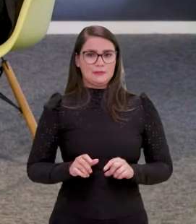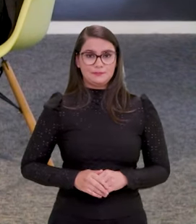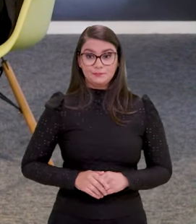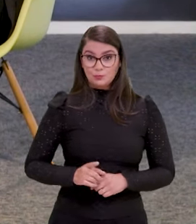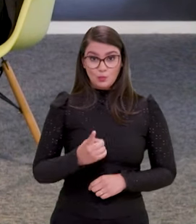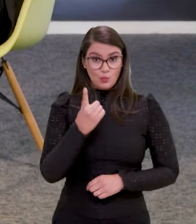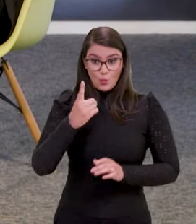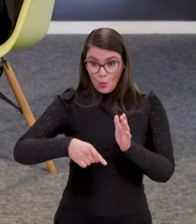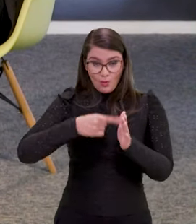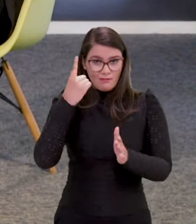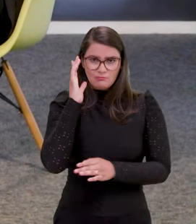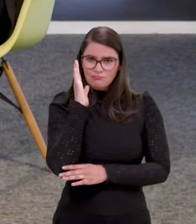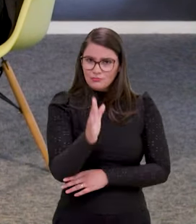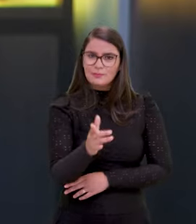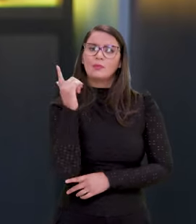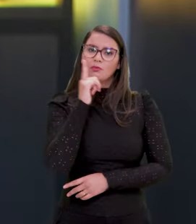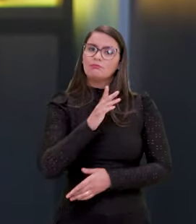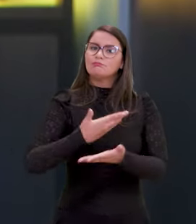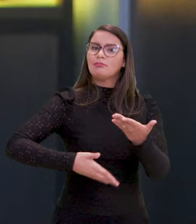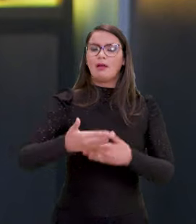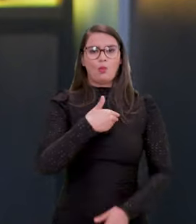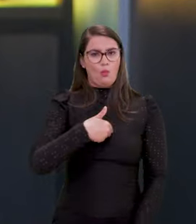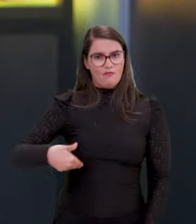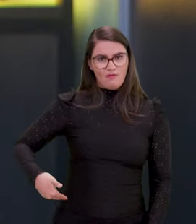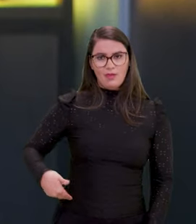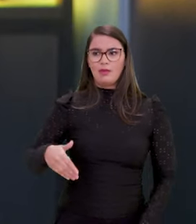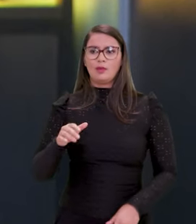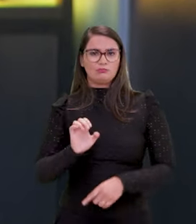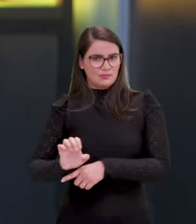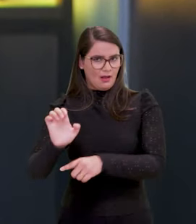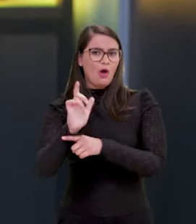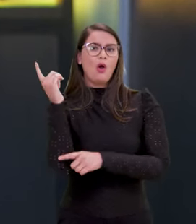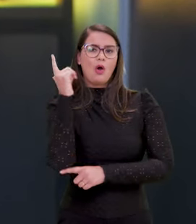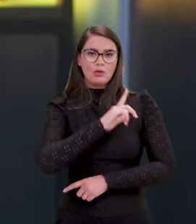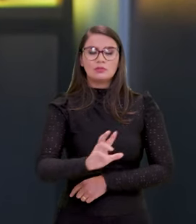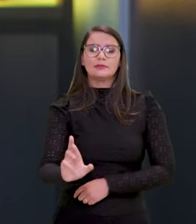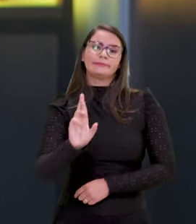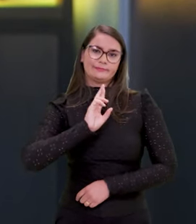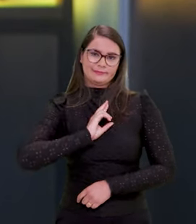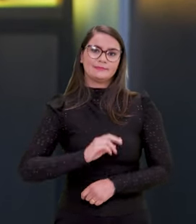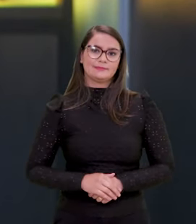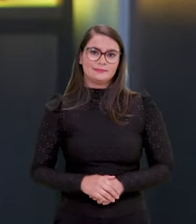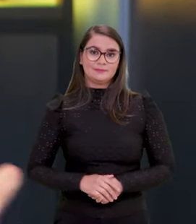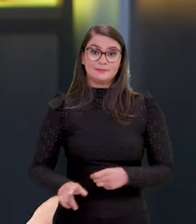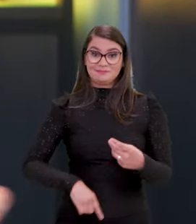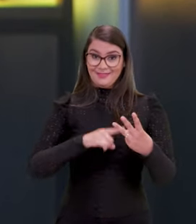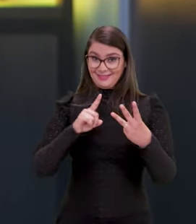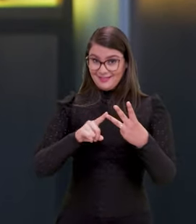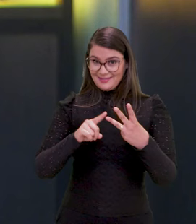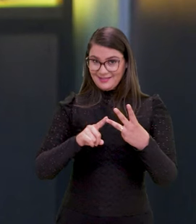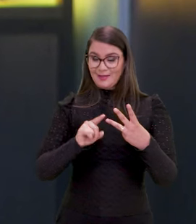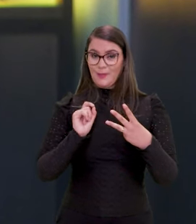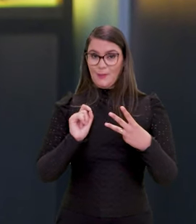Uma vez só, ele interagiu com o governo, com o Estado, ele tem a condição de ter aquela informação. A terceira